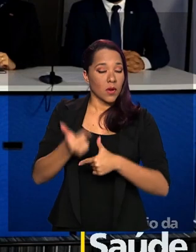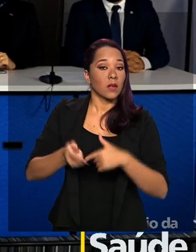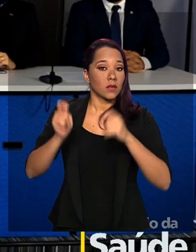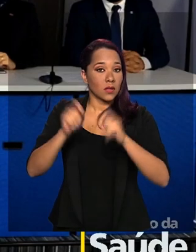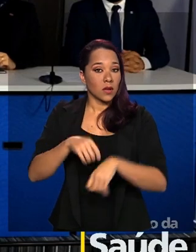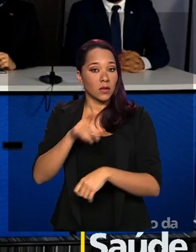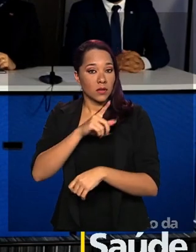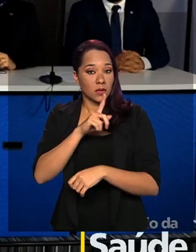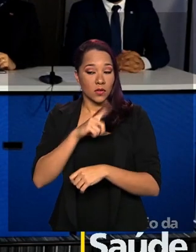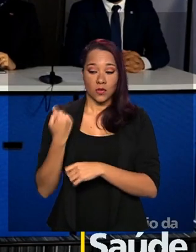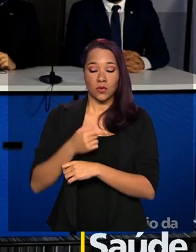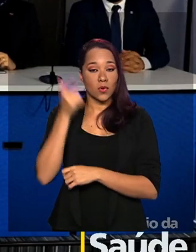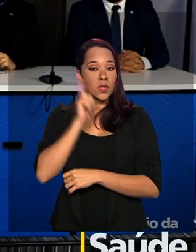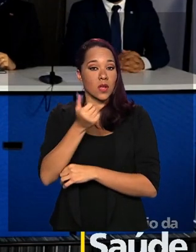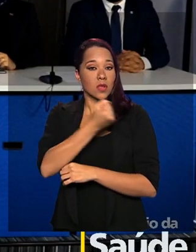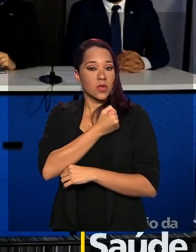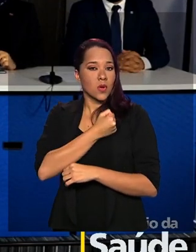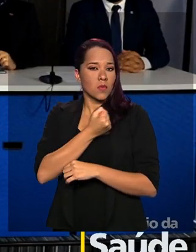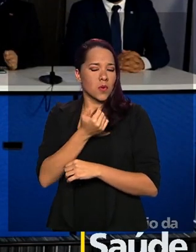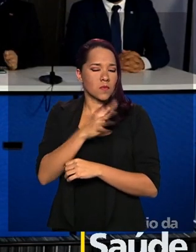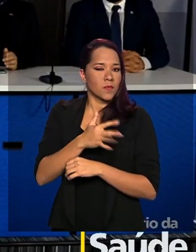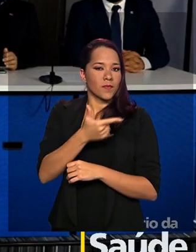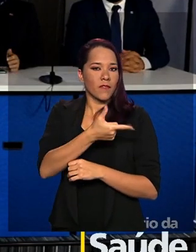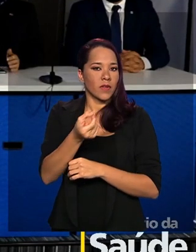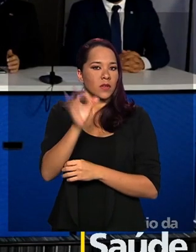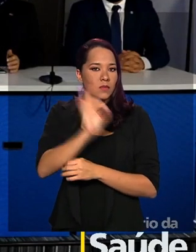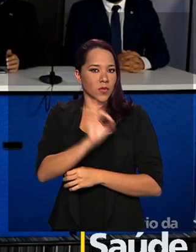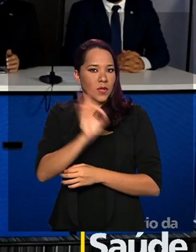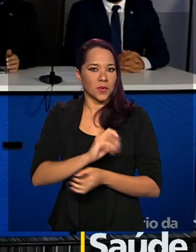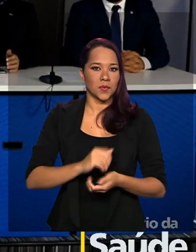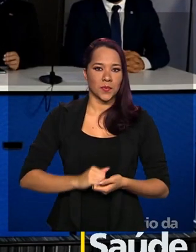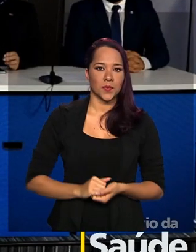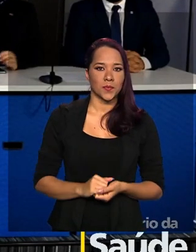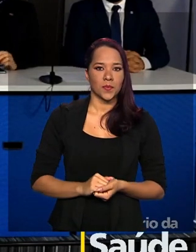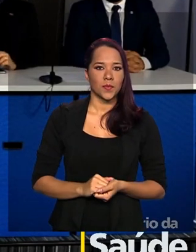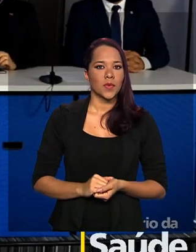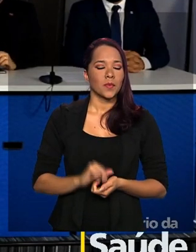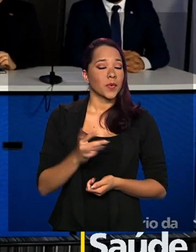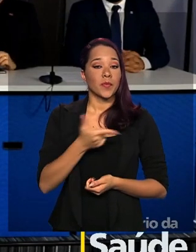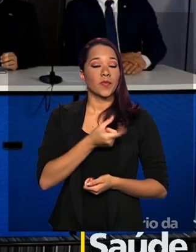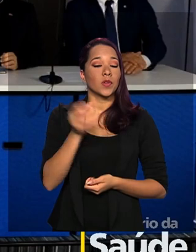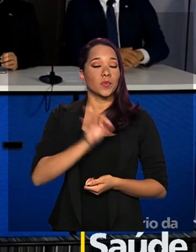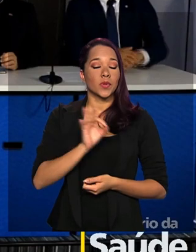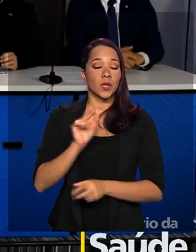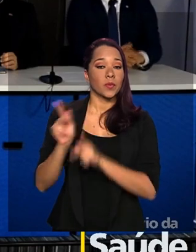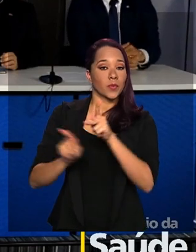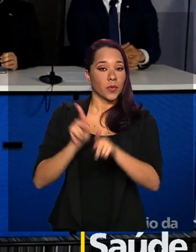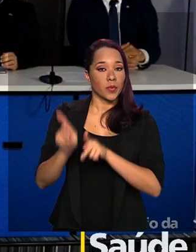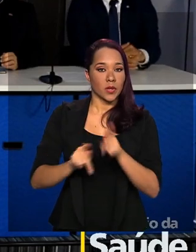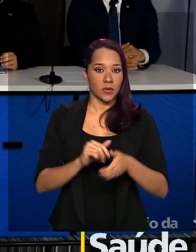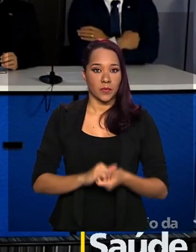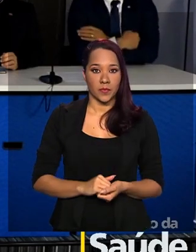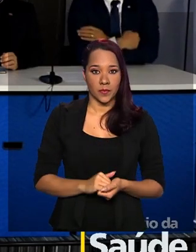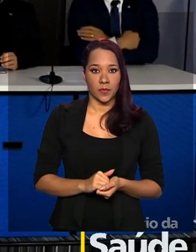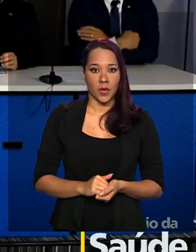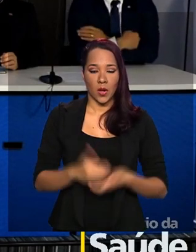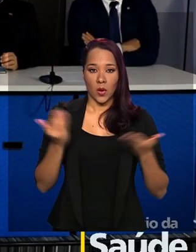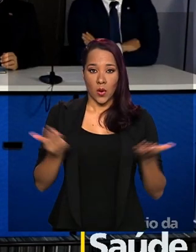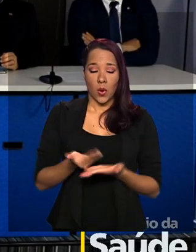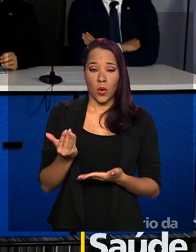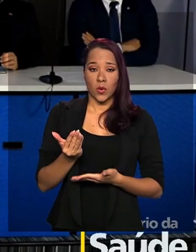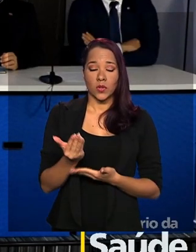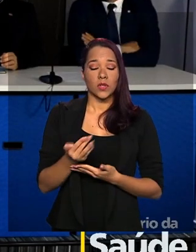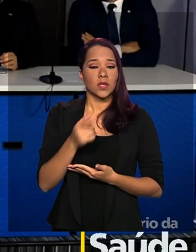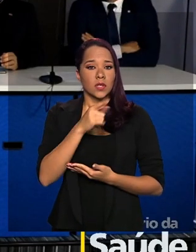a gente chegue em números próximos a 20%. 20% da população. Hoje, a gente